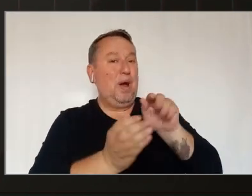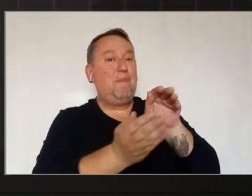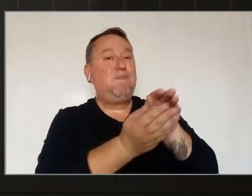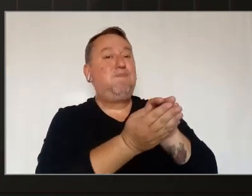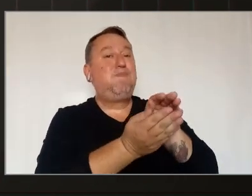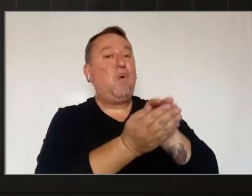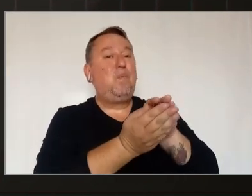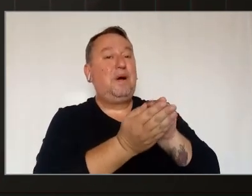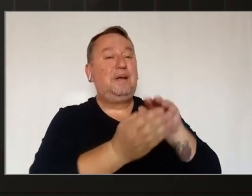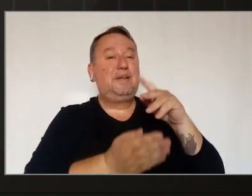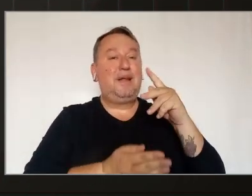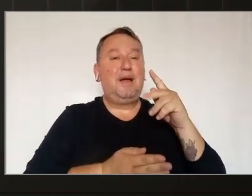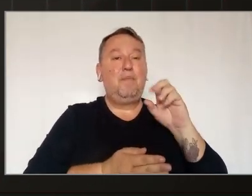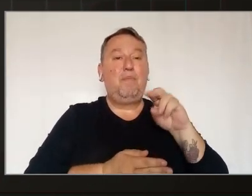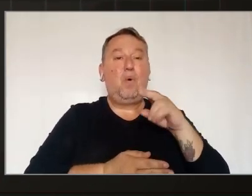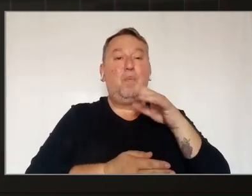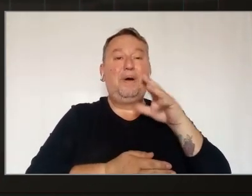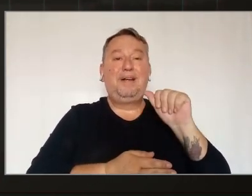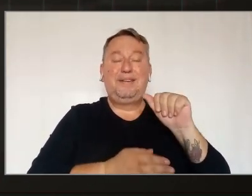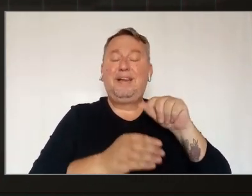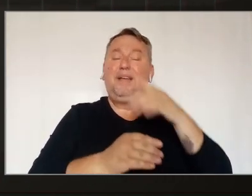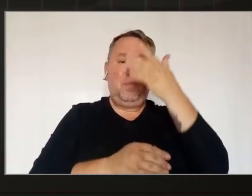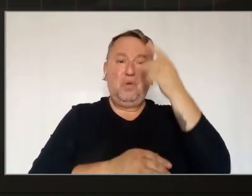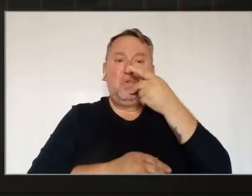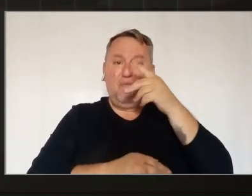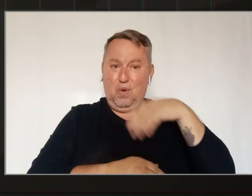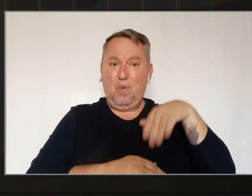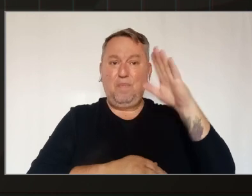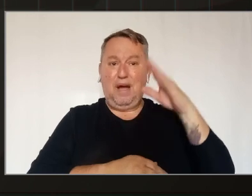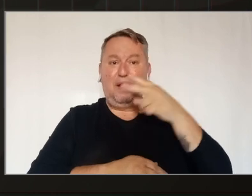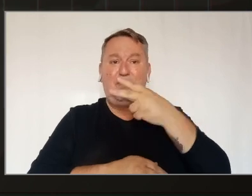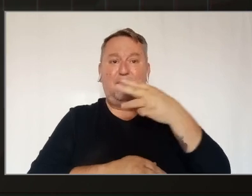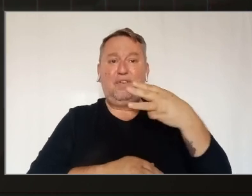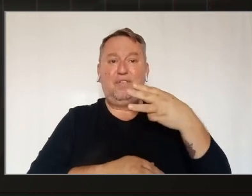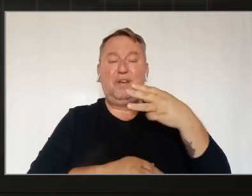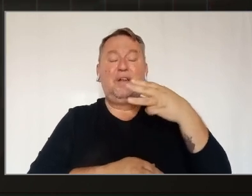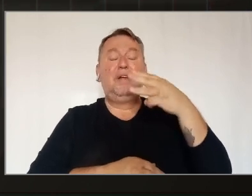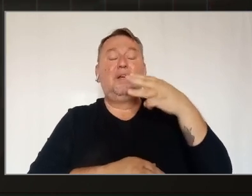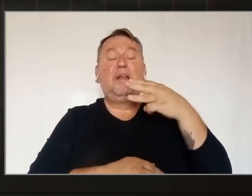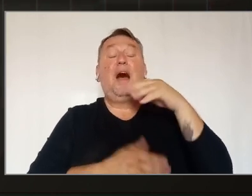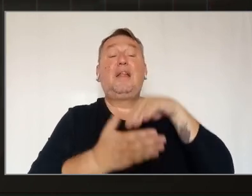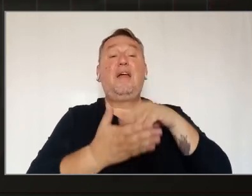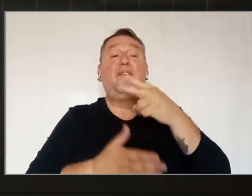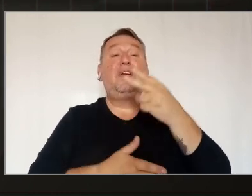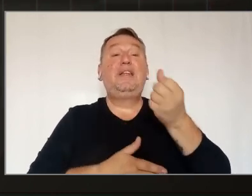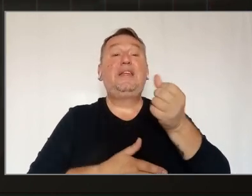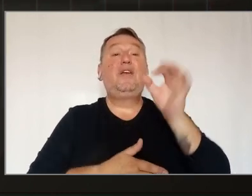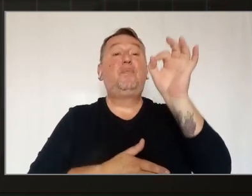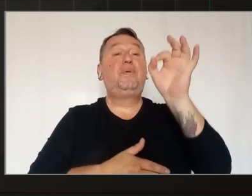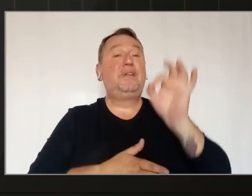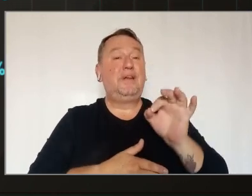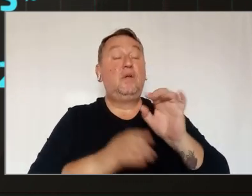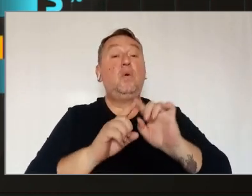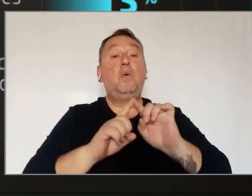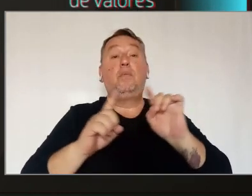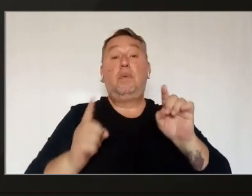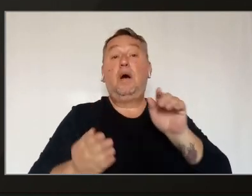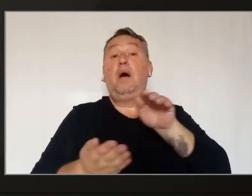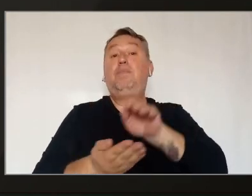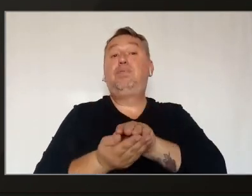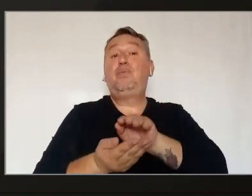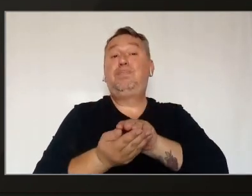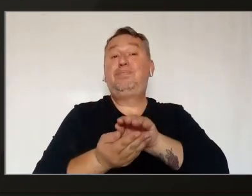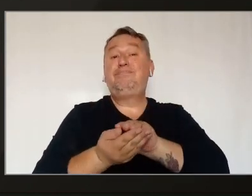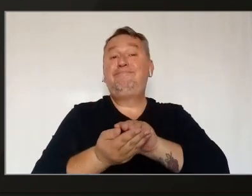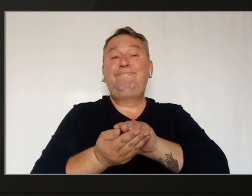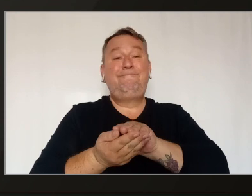poupança, que até subiu nas menções, de 23% para 26%. Mas a poupança é